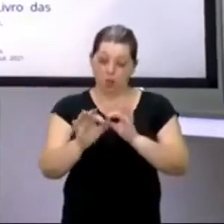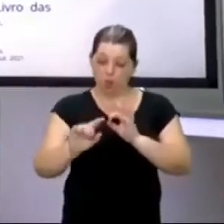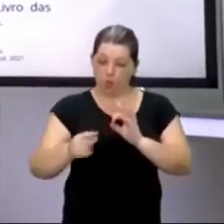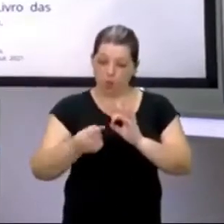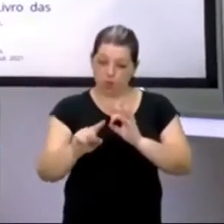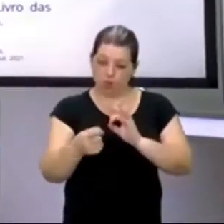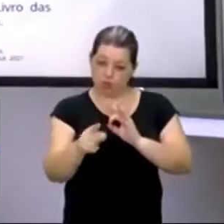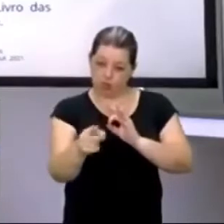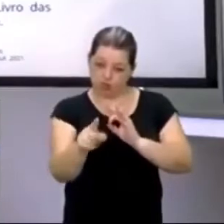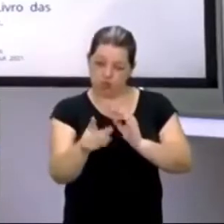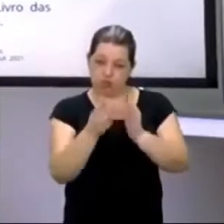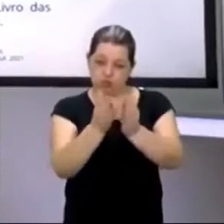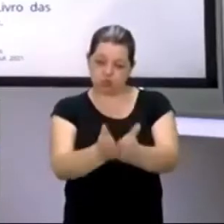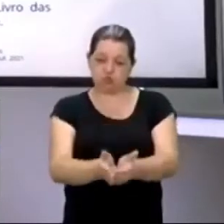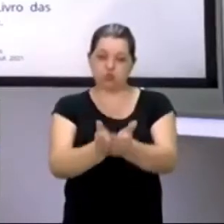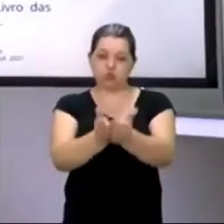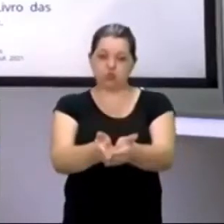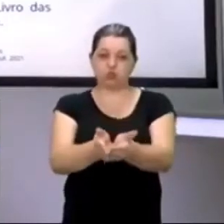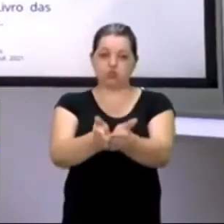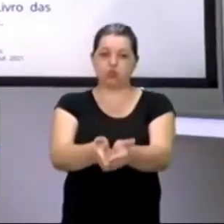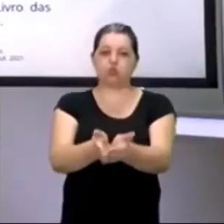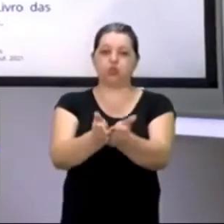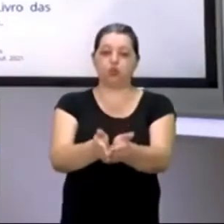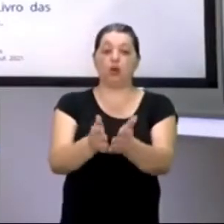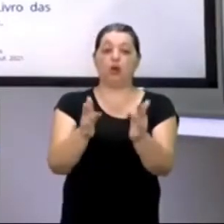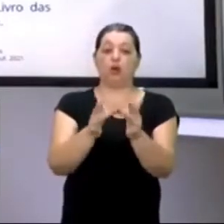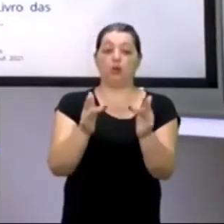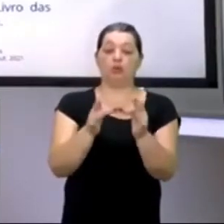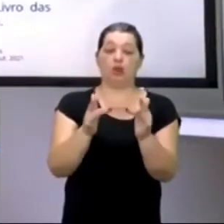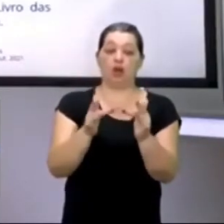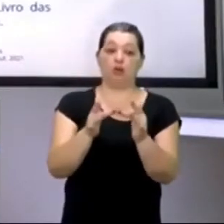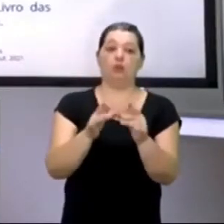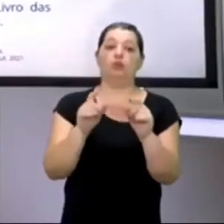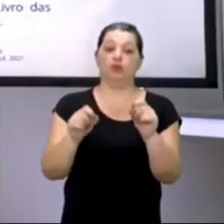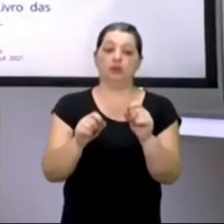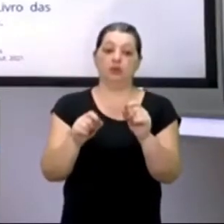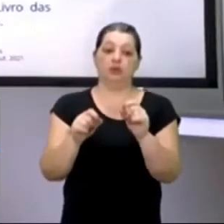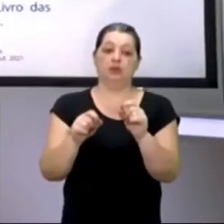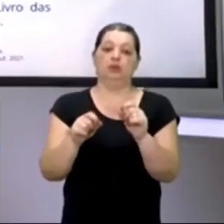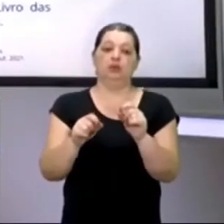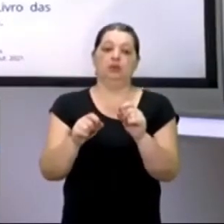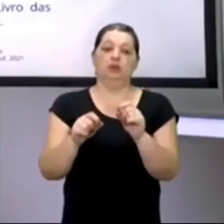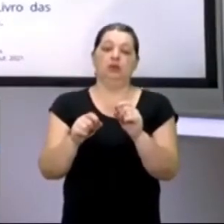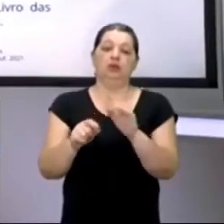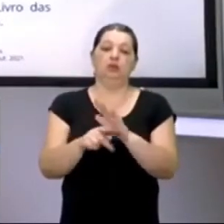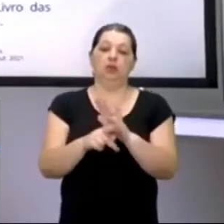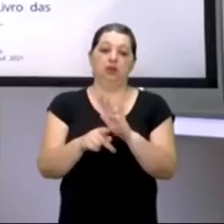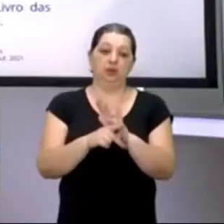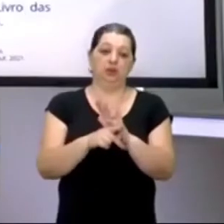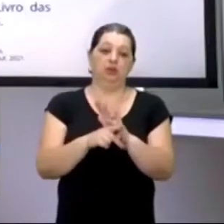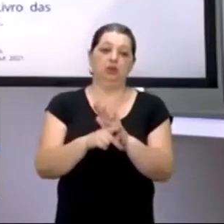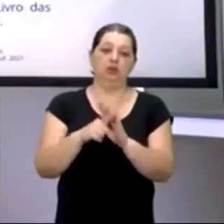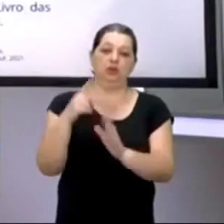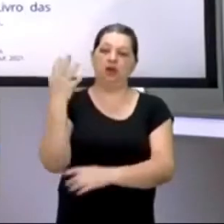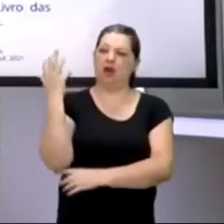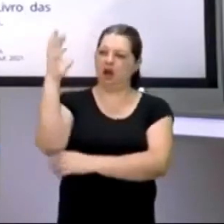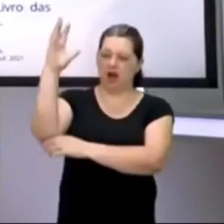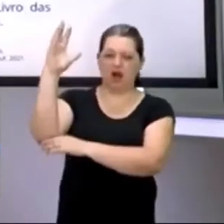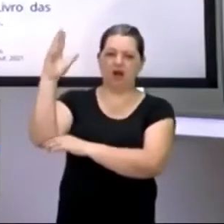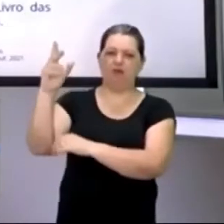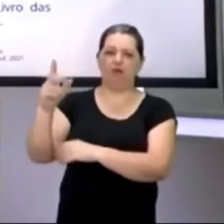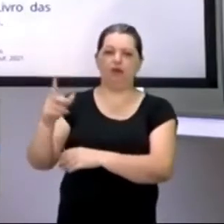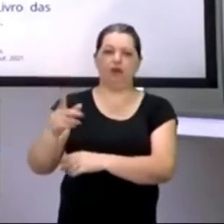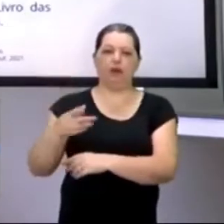longe, eles foram tendo contato com algumas algas, alguns restos de árvores, peixes,